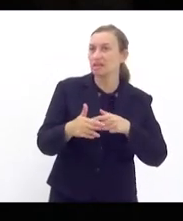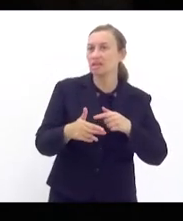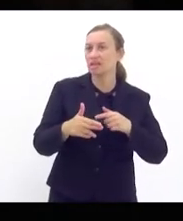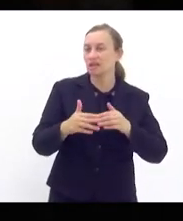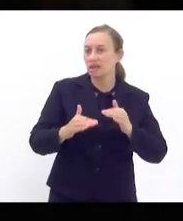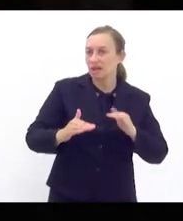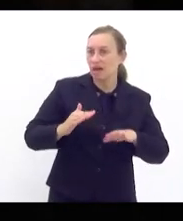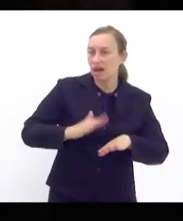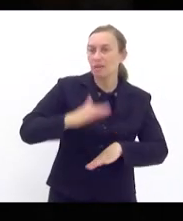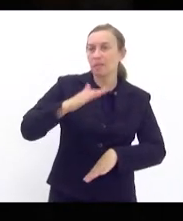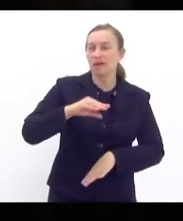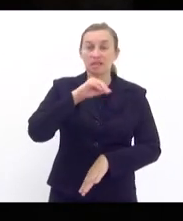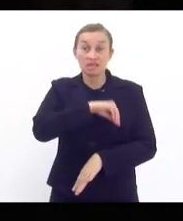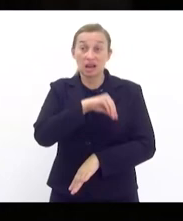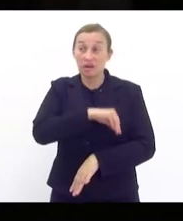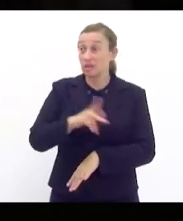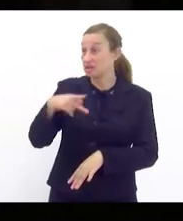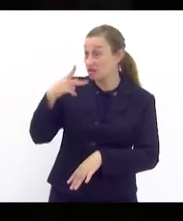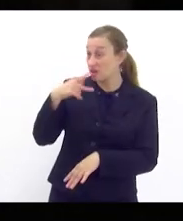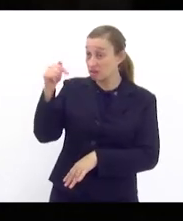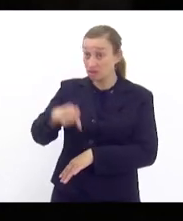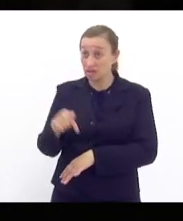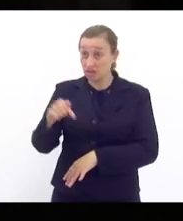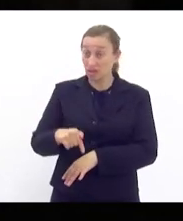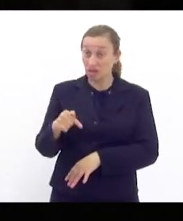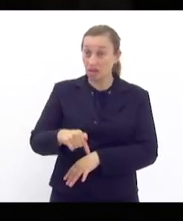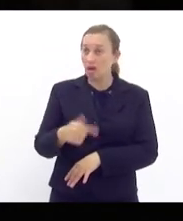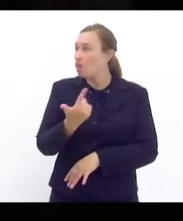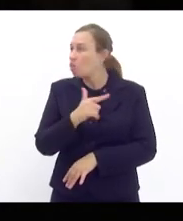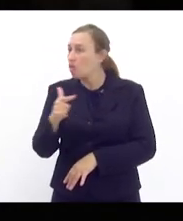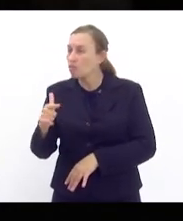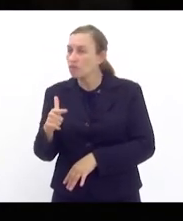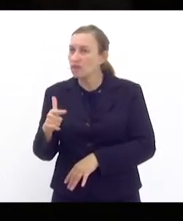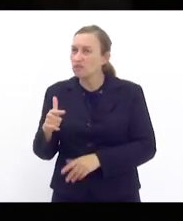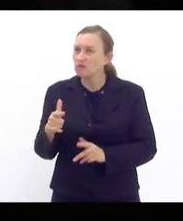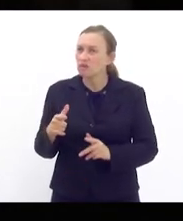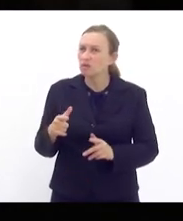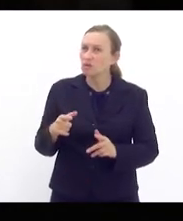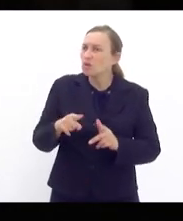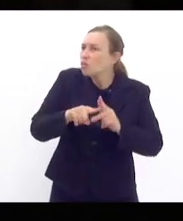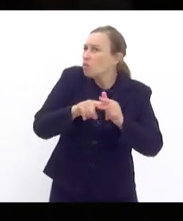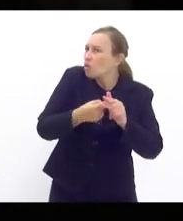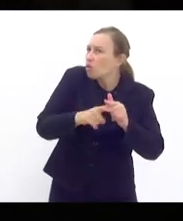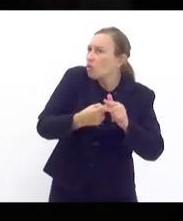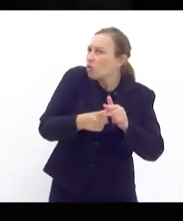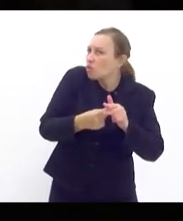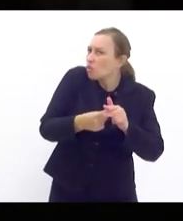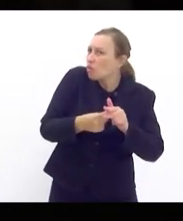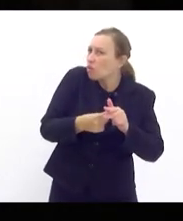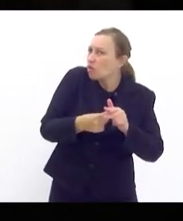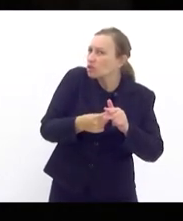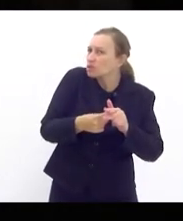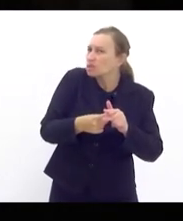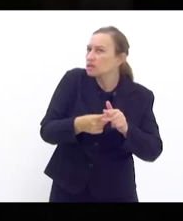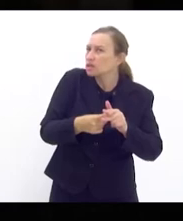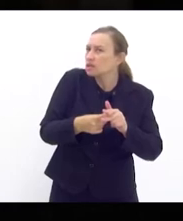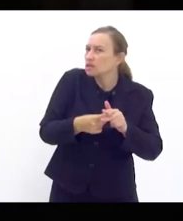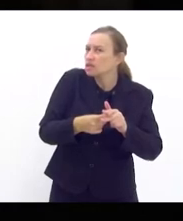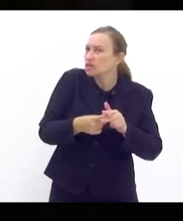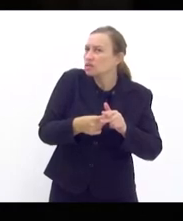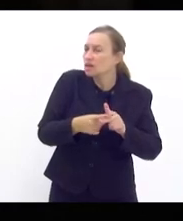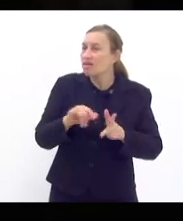mas a gente está falando aqui de não ter sido feita uma correção uma recomposição da